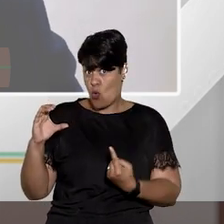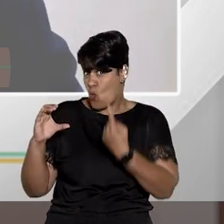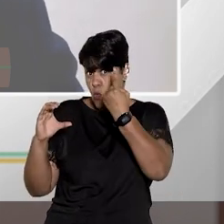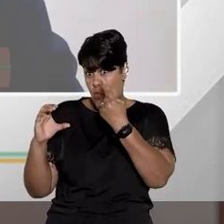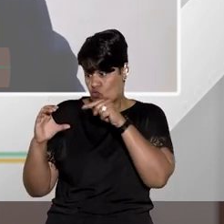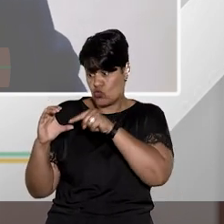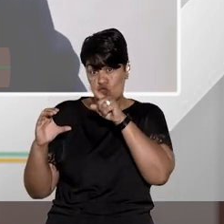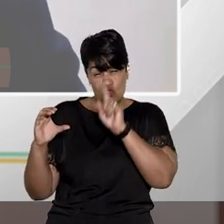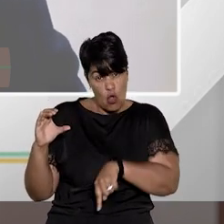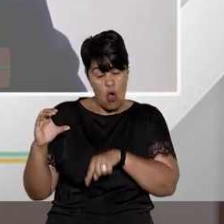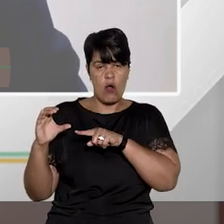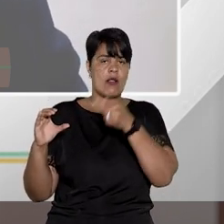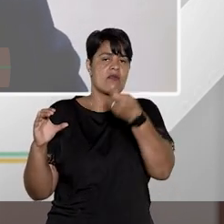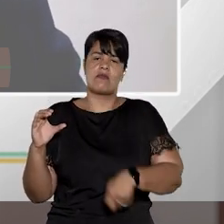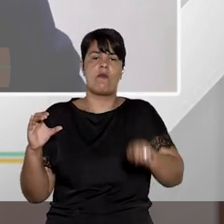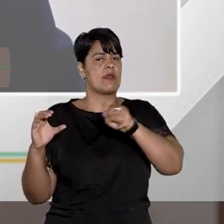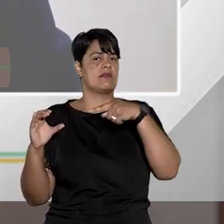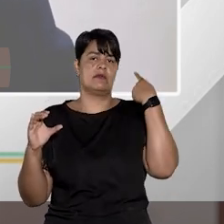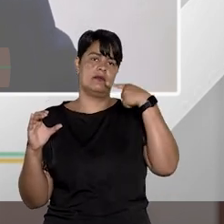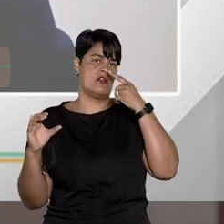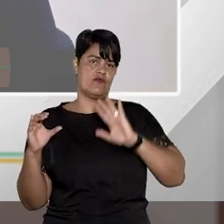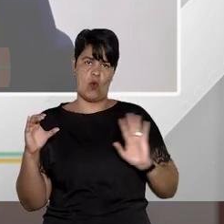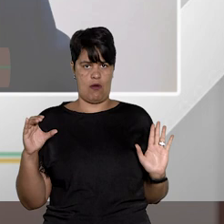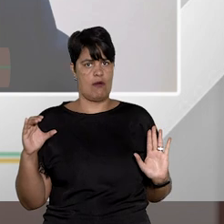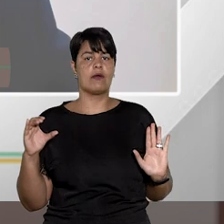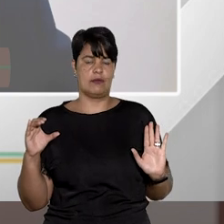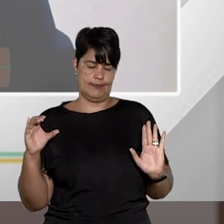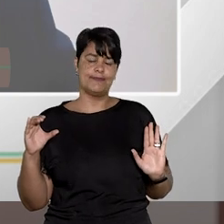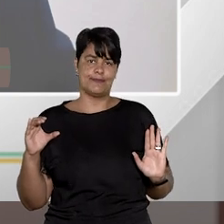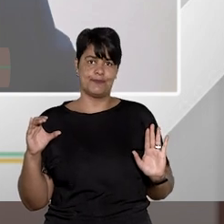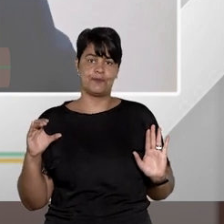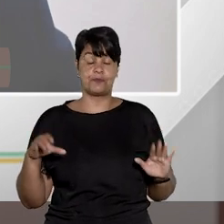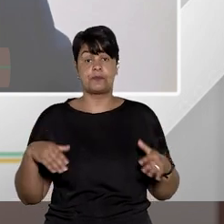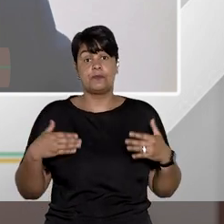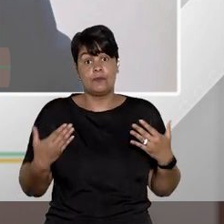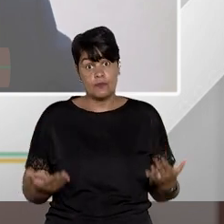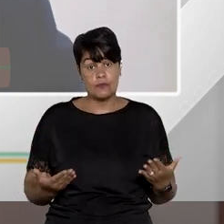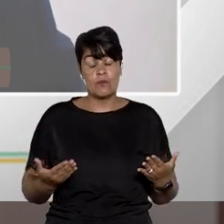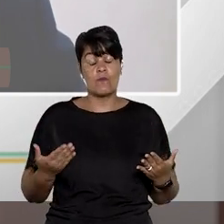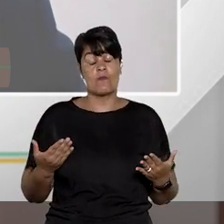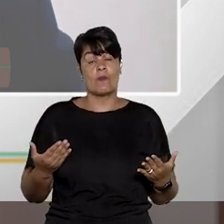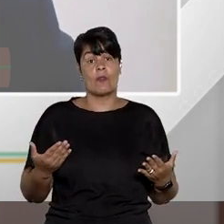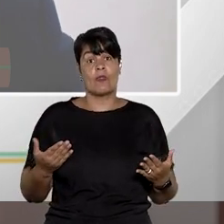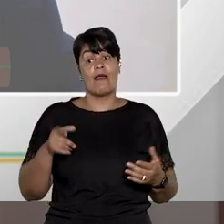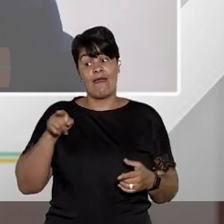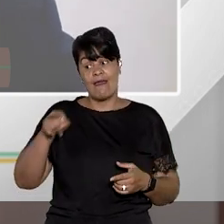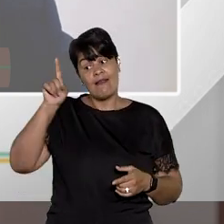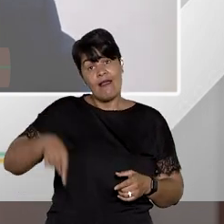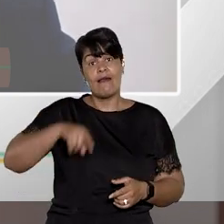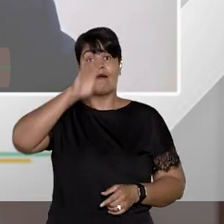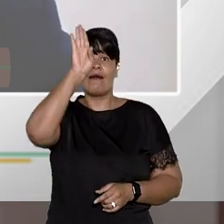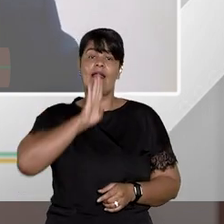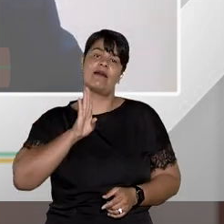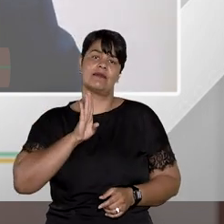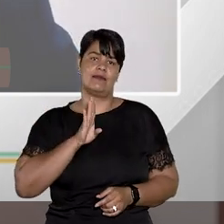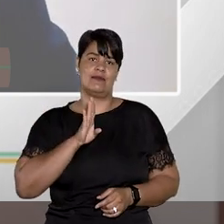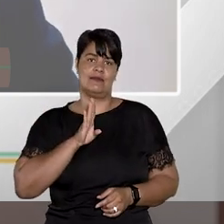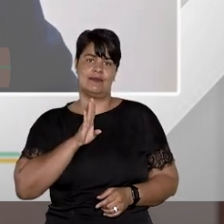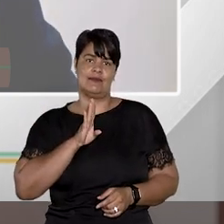artigo quinto, que não precisa de advogado. Eu digo isso porque ele é gratuito,